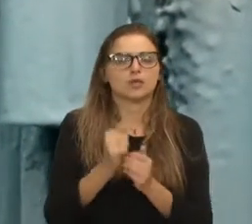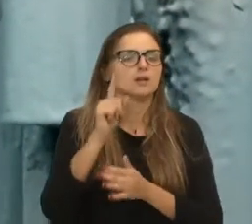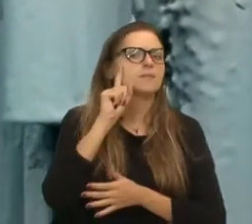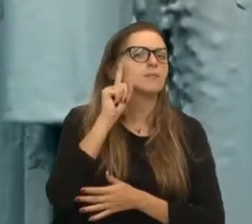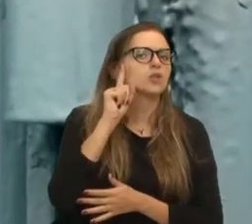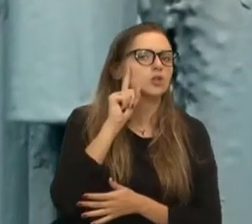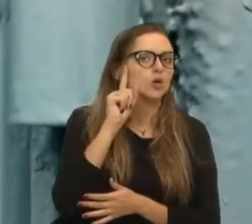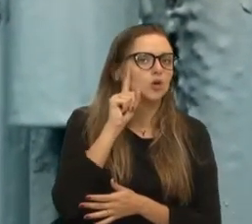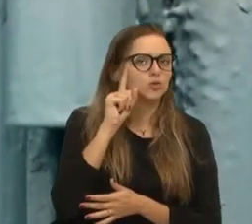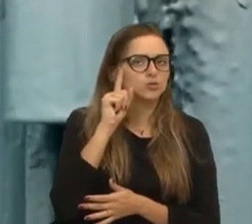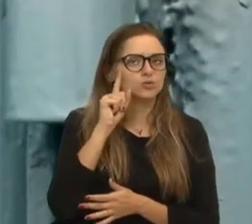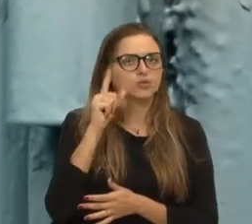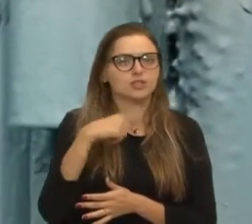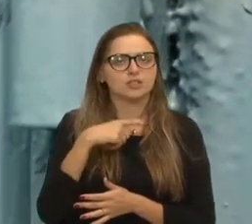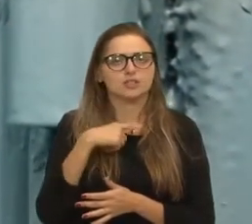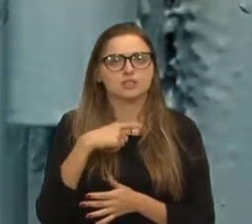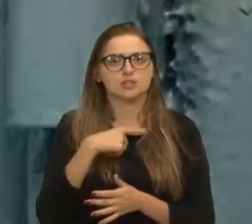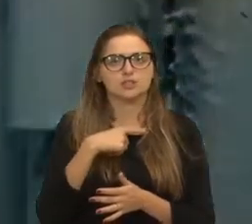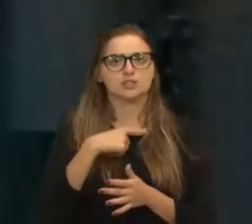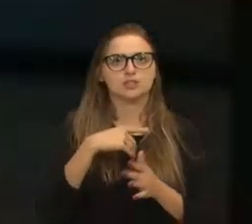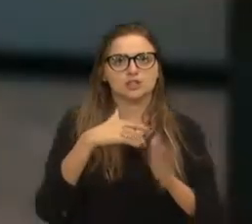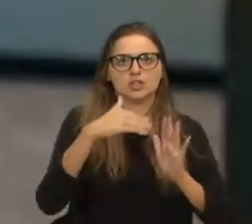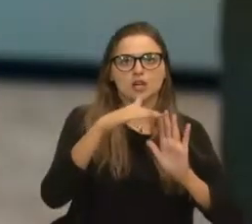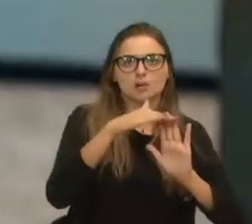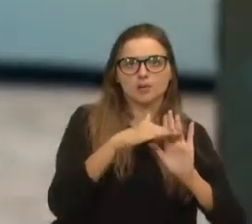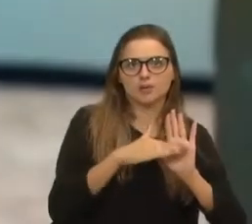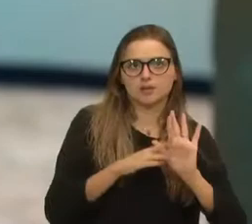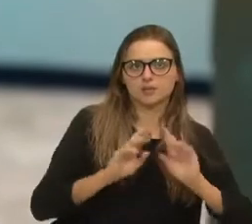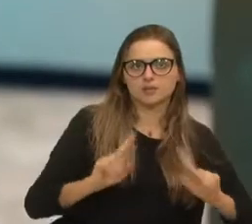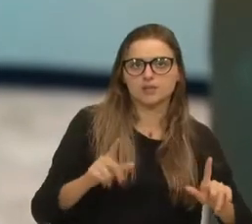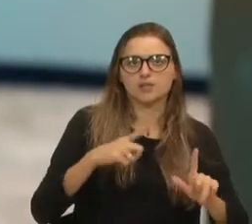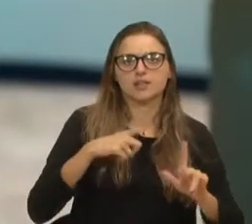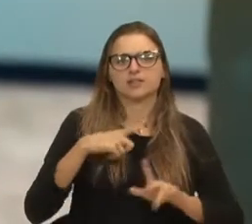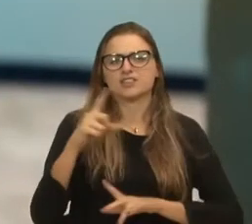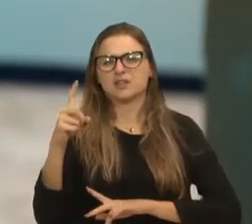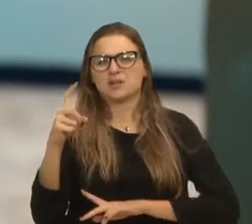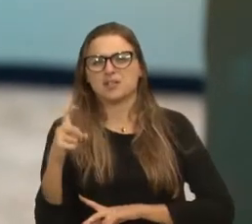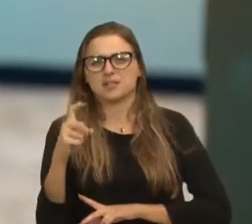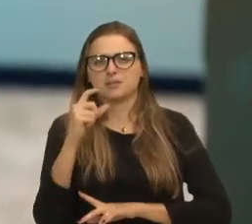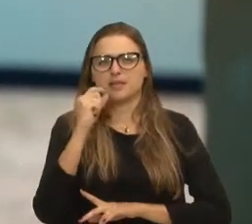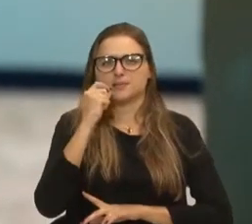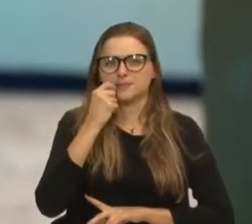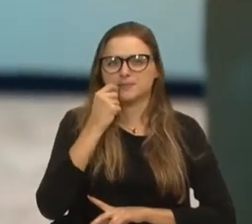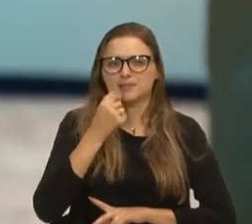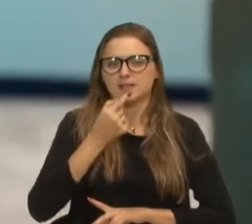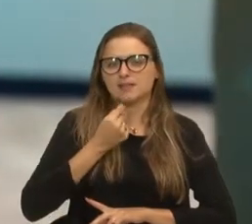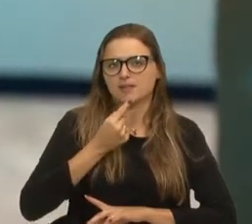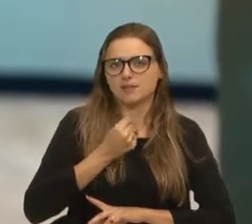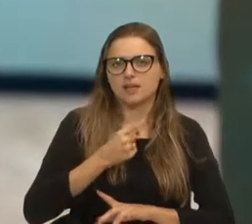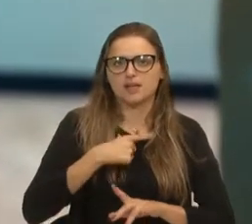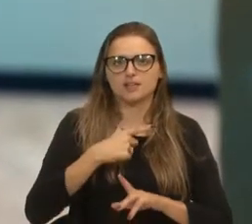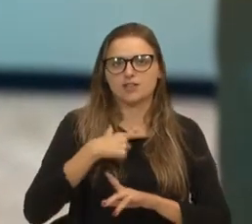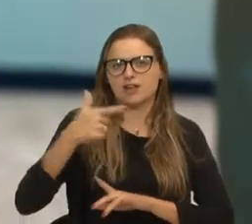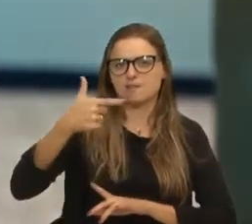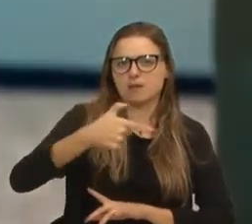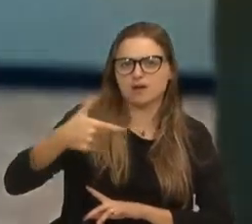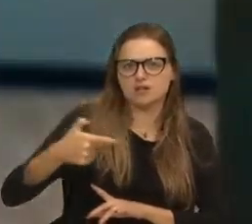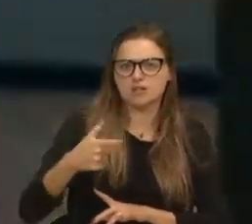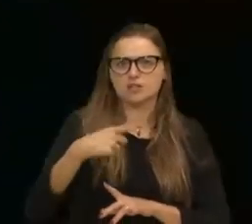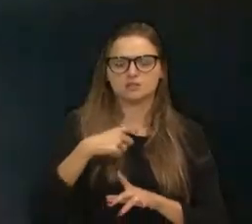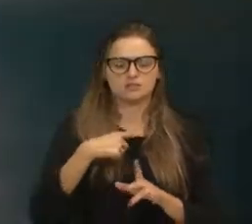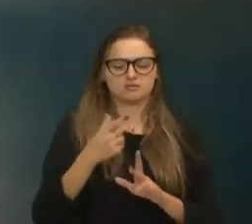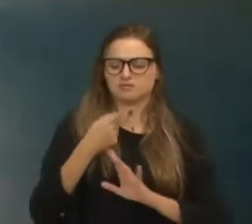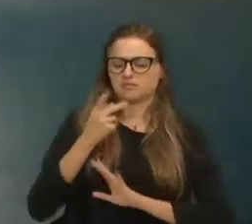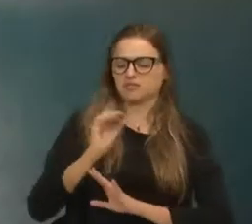tinha uma escama na cela diferente, era spray de pimenta, era tiro. Aí logo um virou e falou assim, que